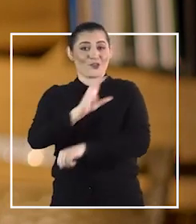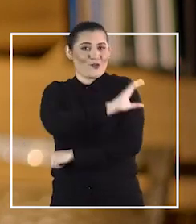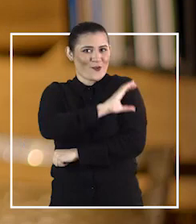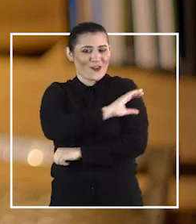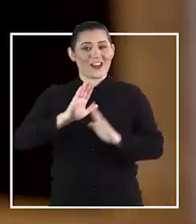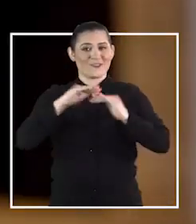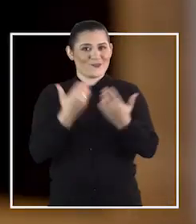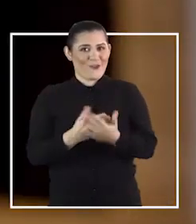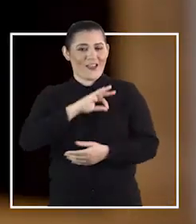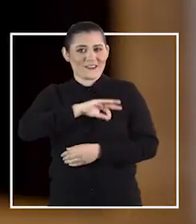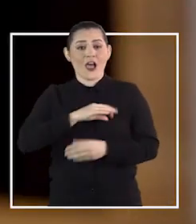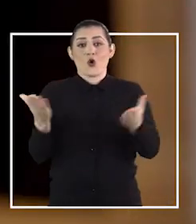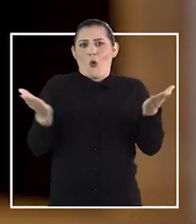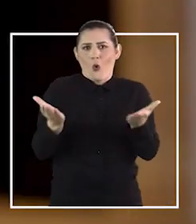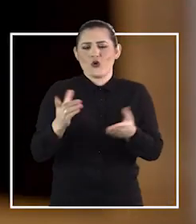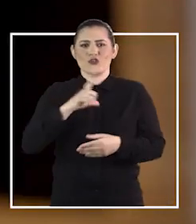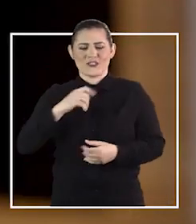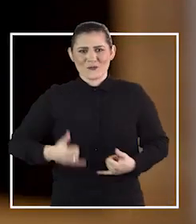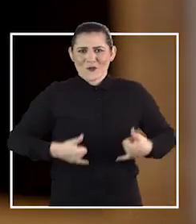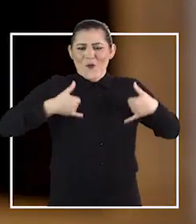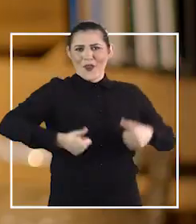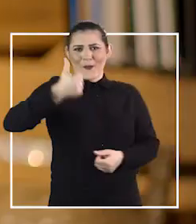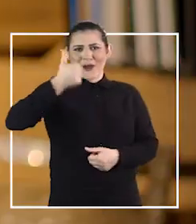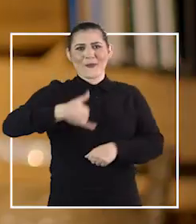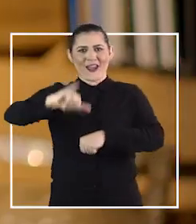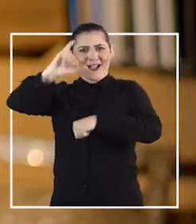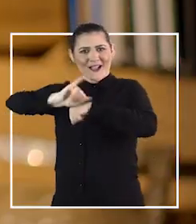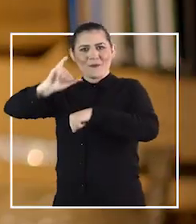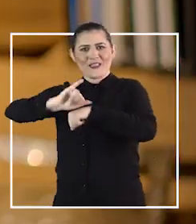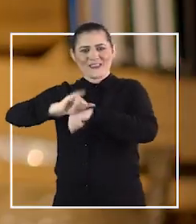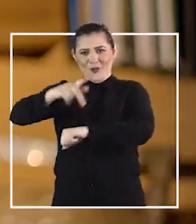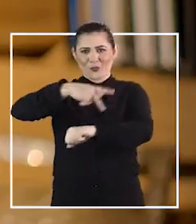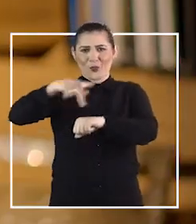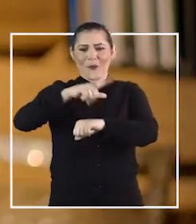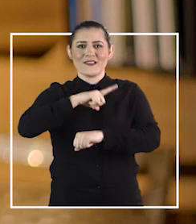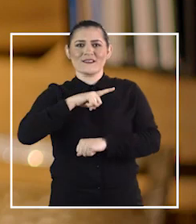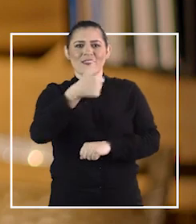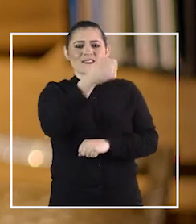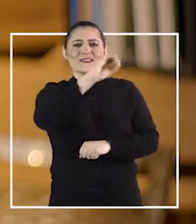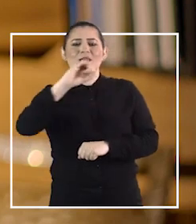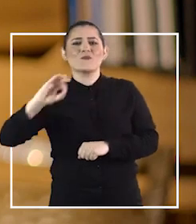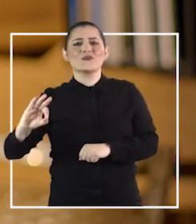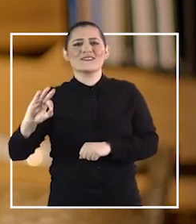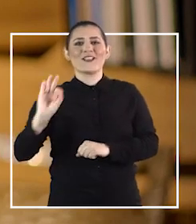coordenador escolar. Hoje, temos o orgulho de ser a primeira capital do país com 100% dos